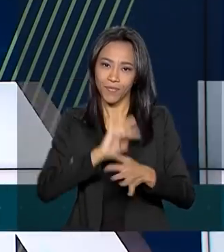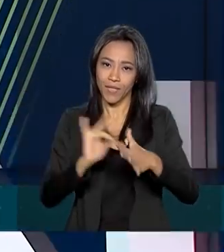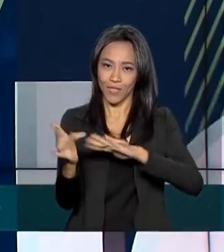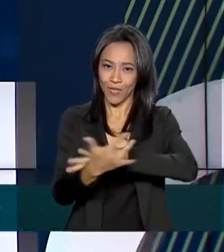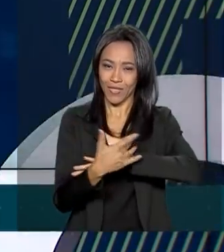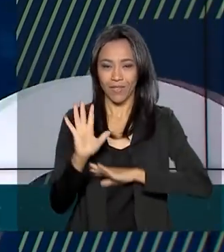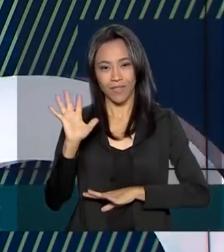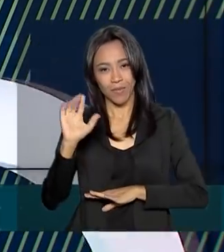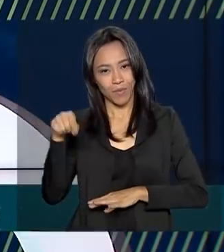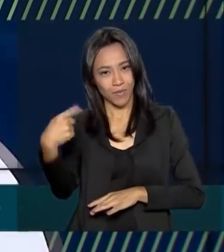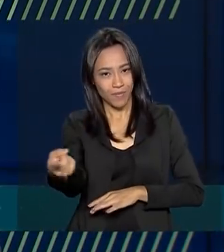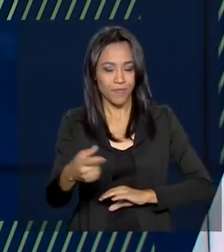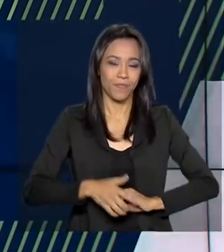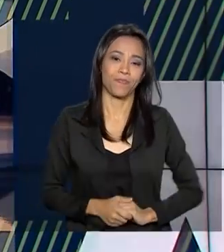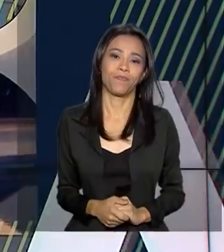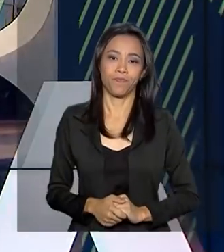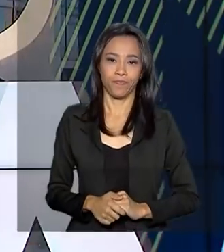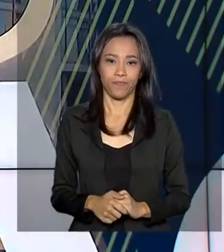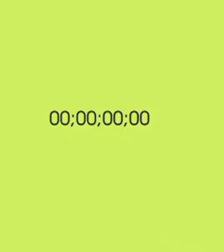sociais. Até a próxima edição.